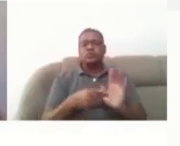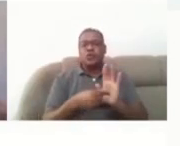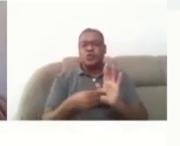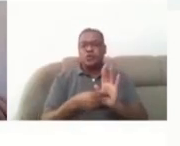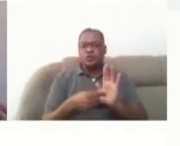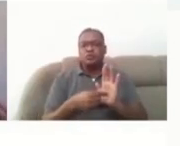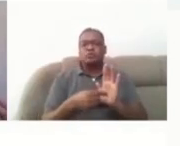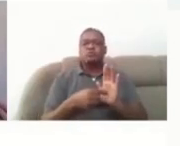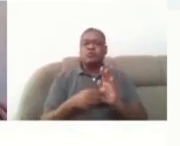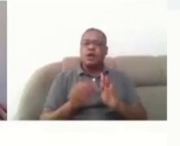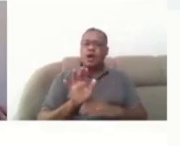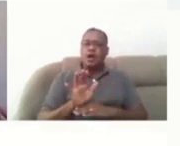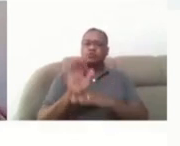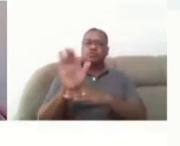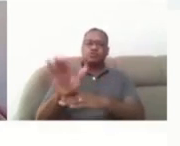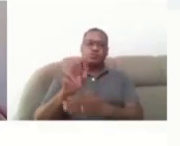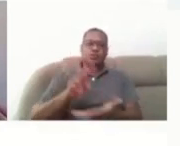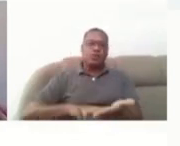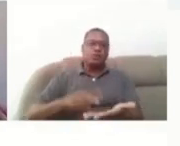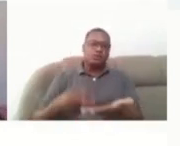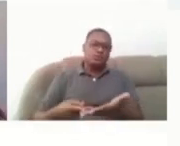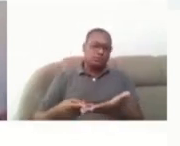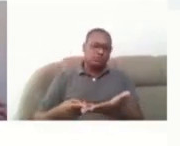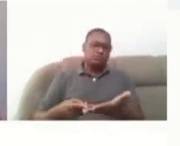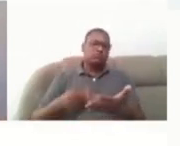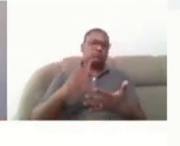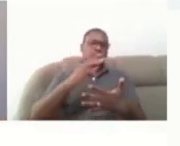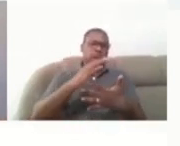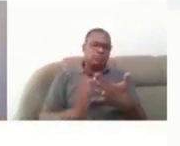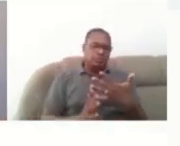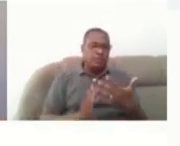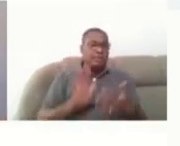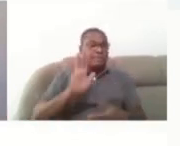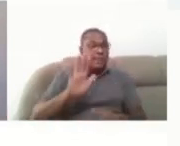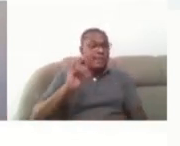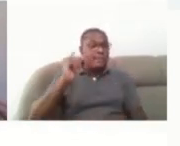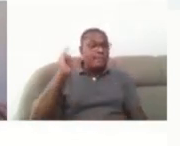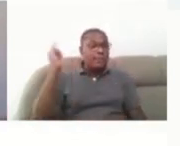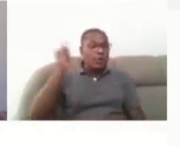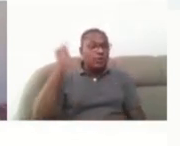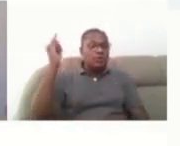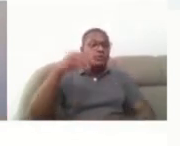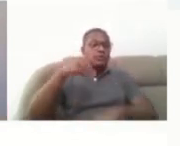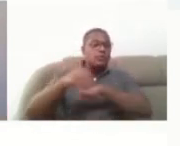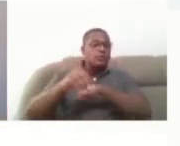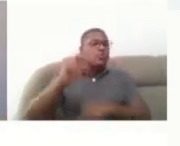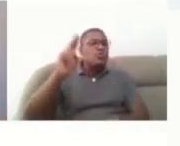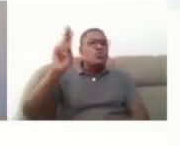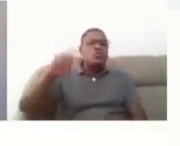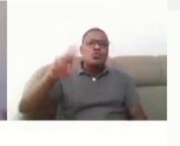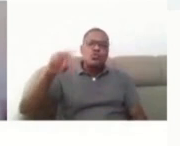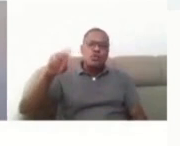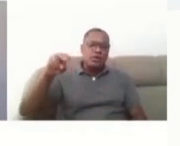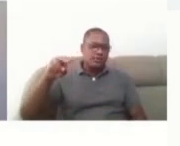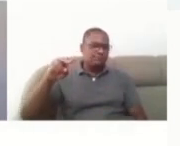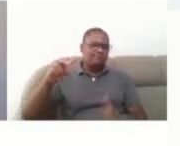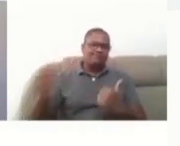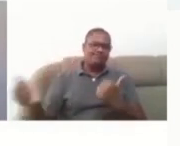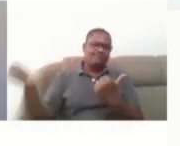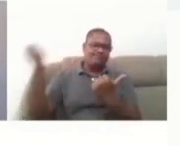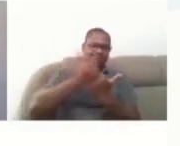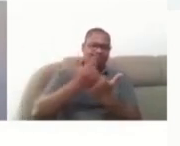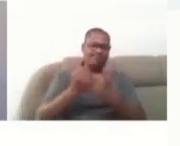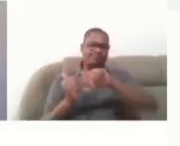questão da tradução em Libras. É importante frisar que nunca substitui a função